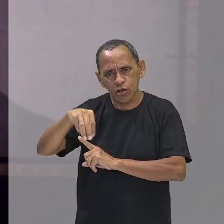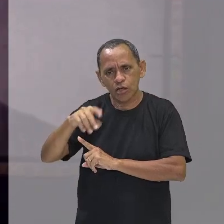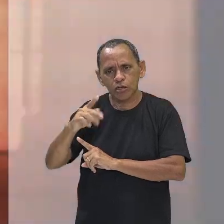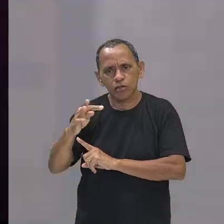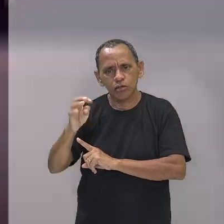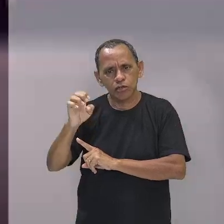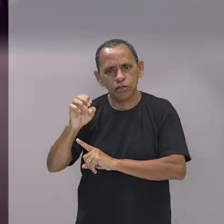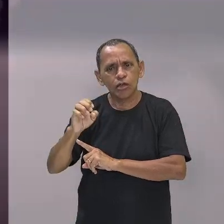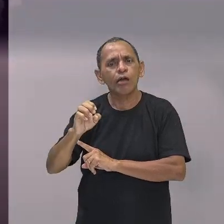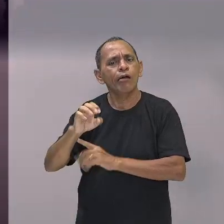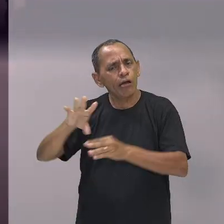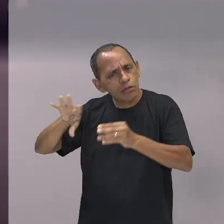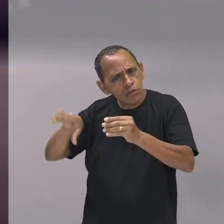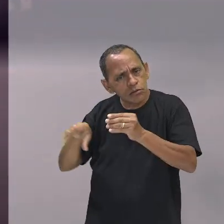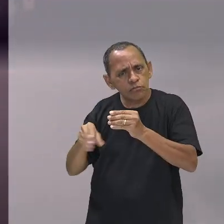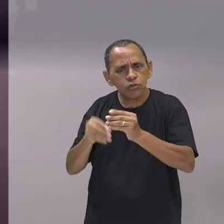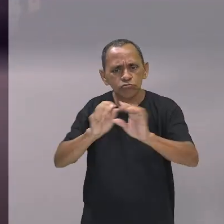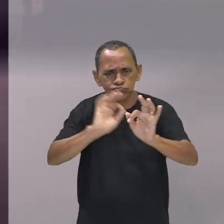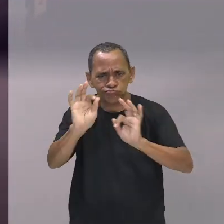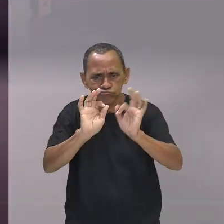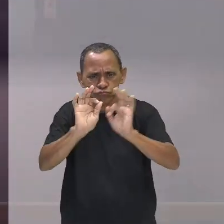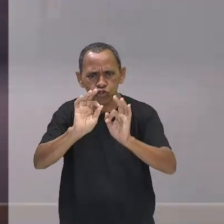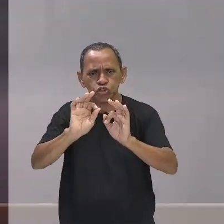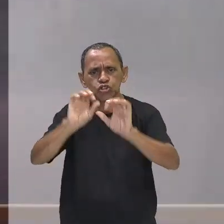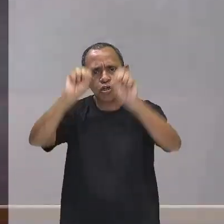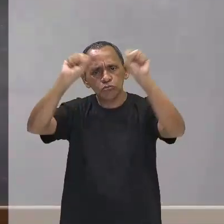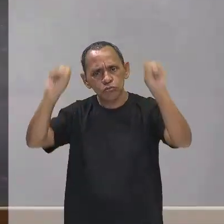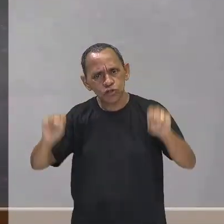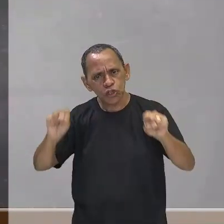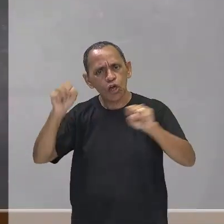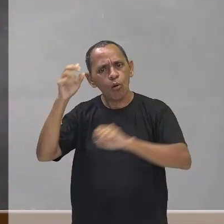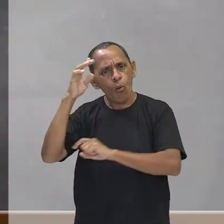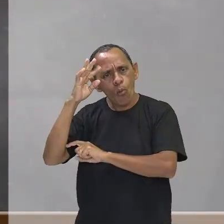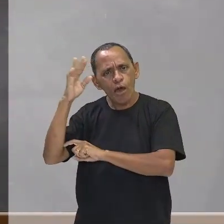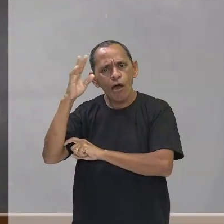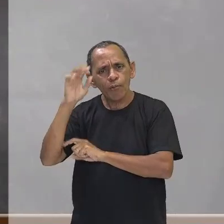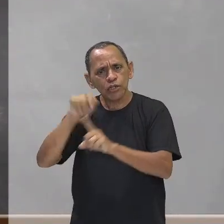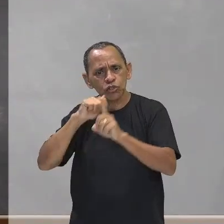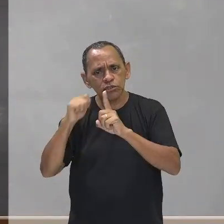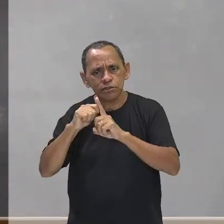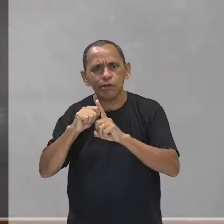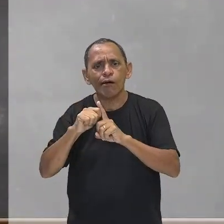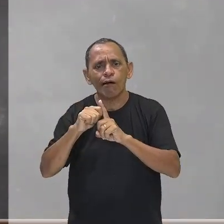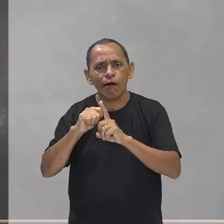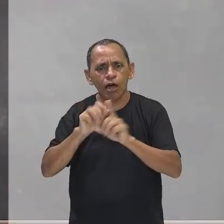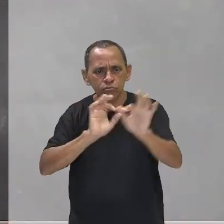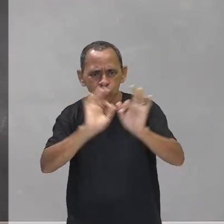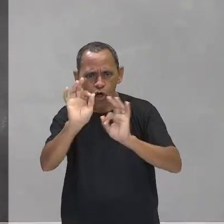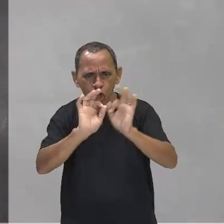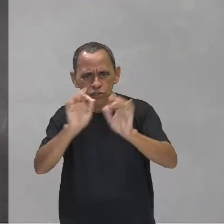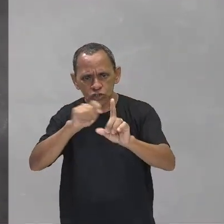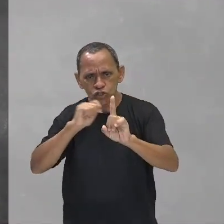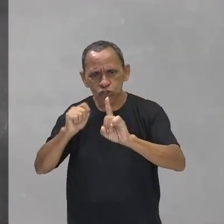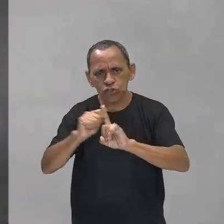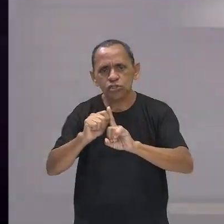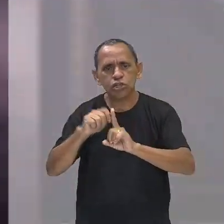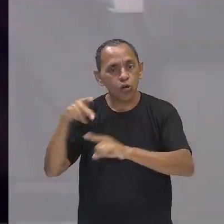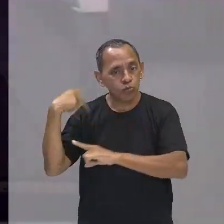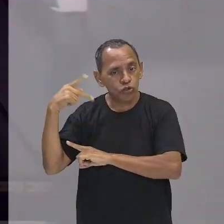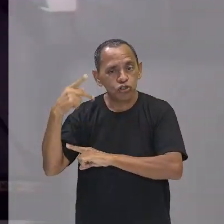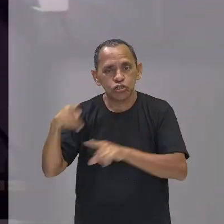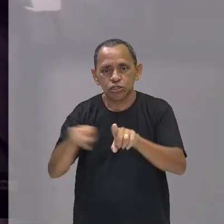contribuiu para organizar e sistematizar o pensamento sobre a sociedade, sua organização social e política.